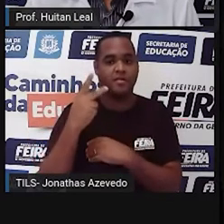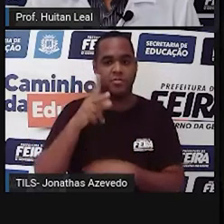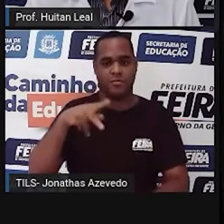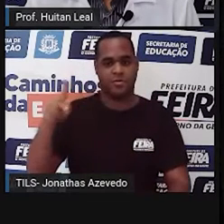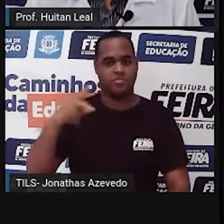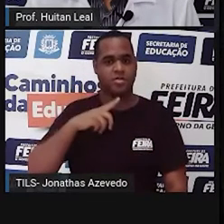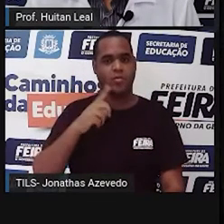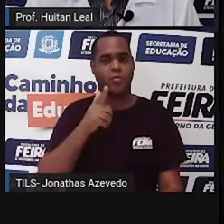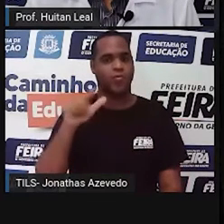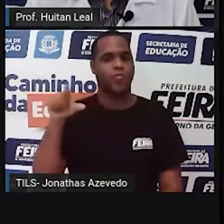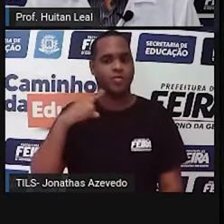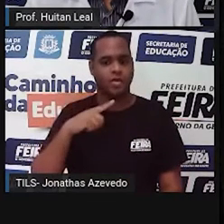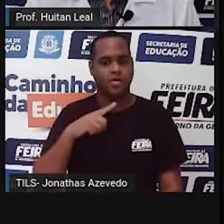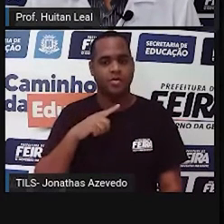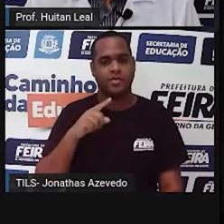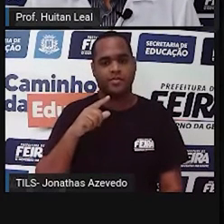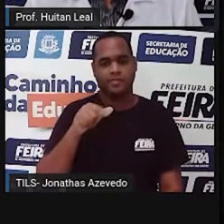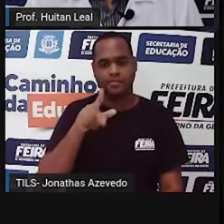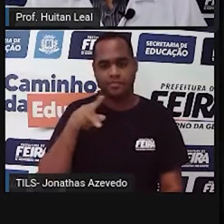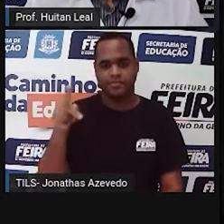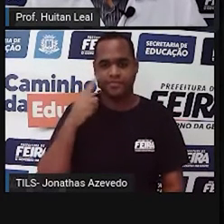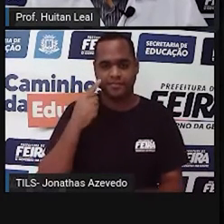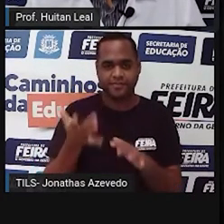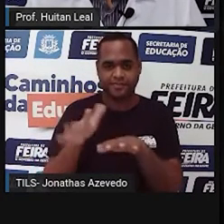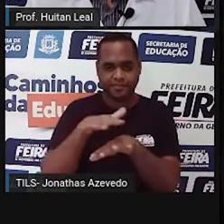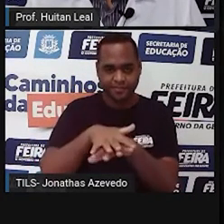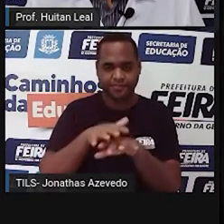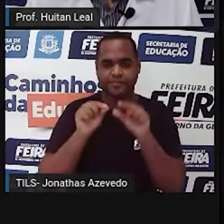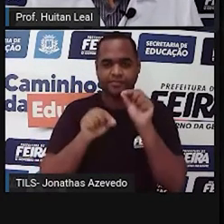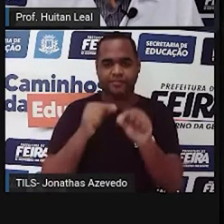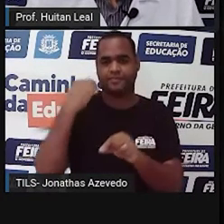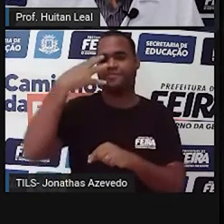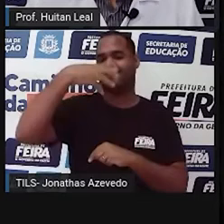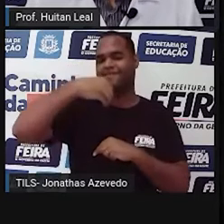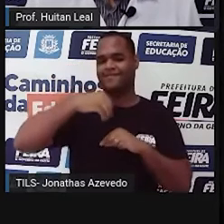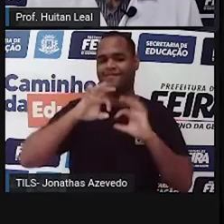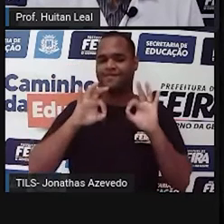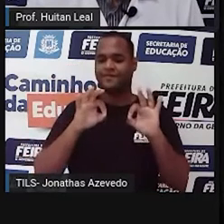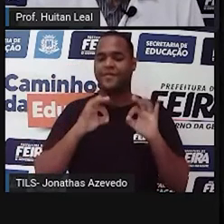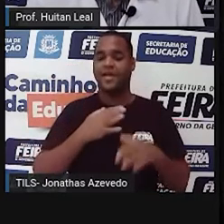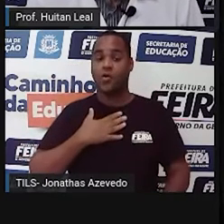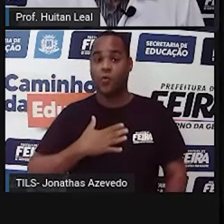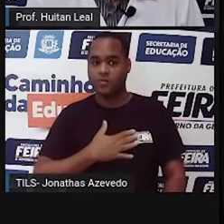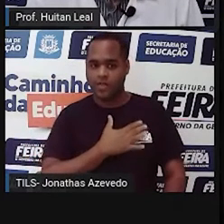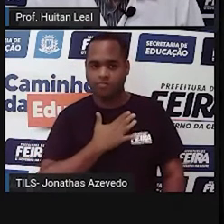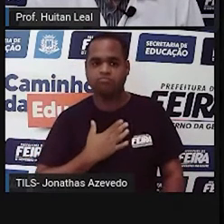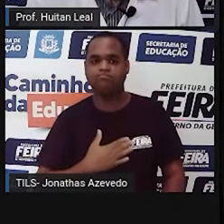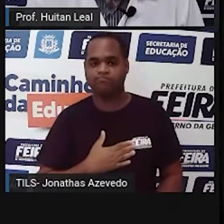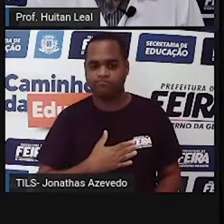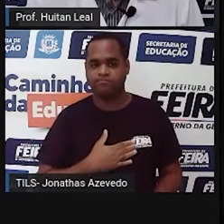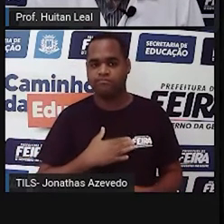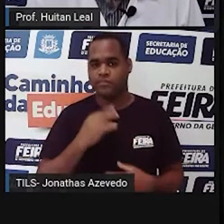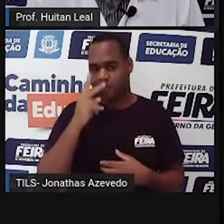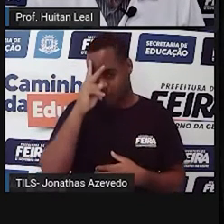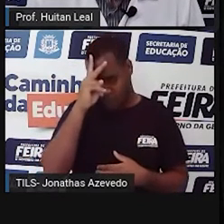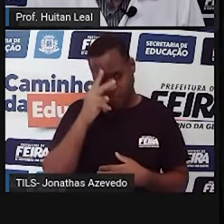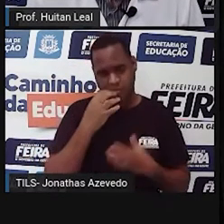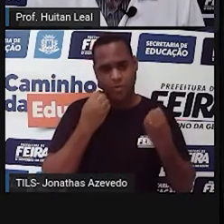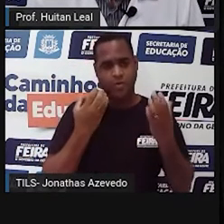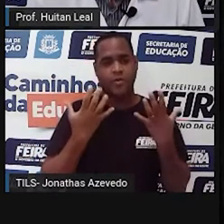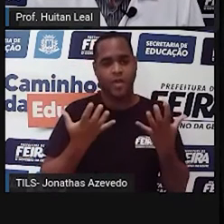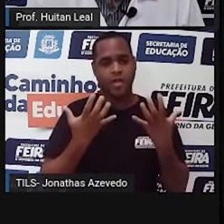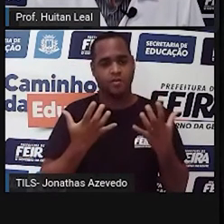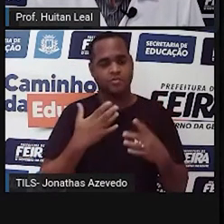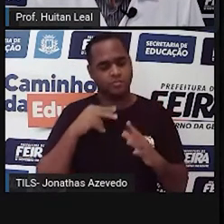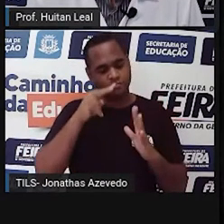acima. História de inclusão, muito bonita. Gostei muito dessa história e gostaria de ler